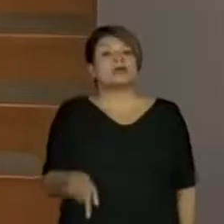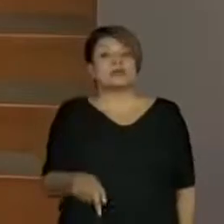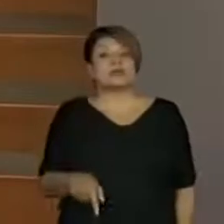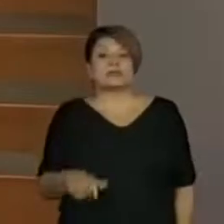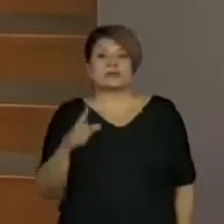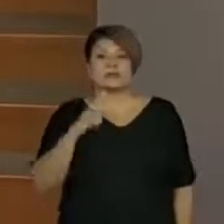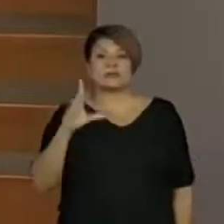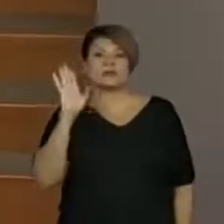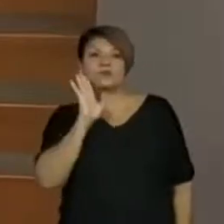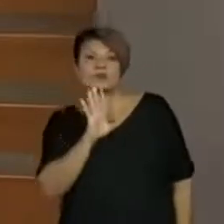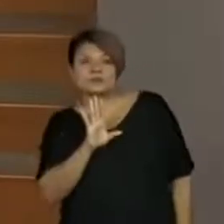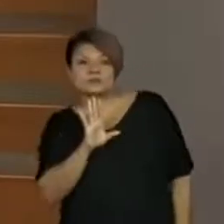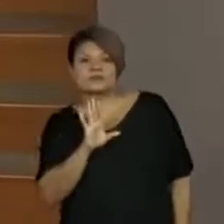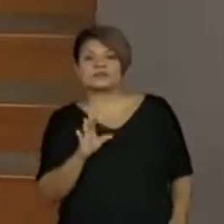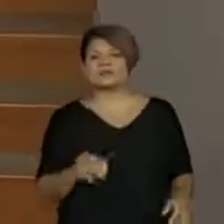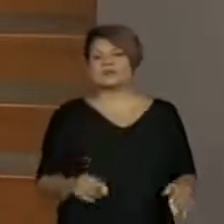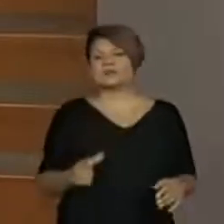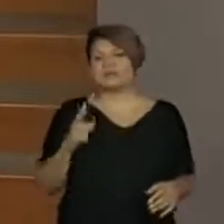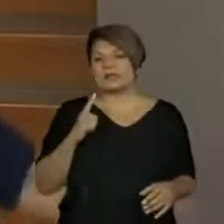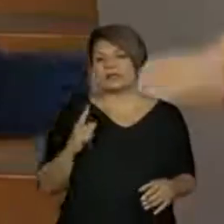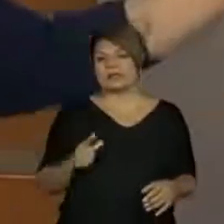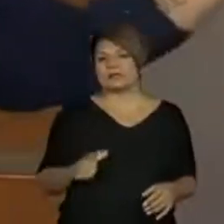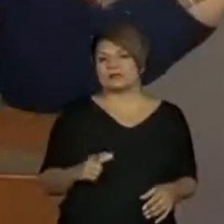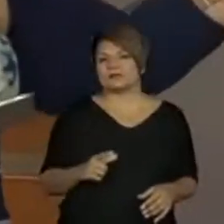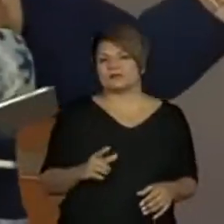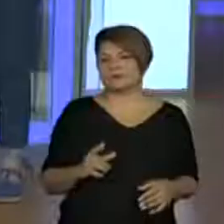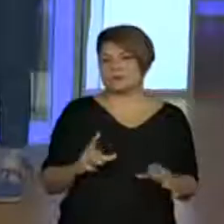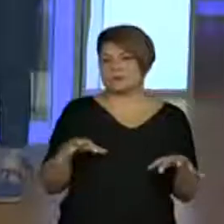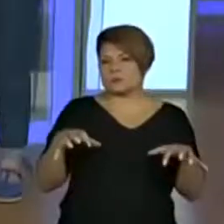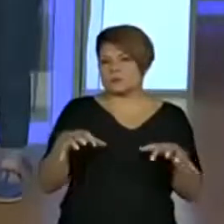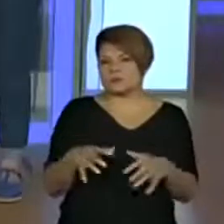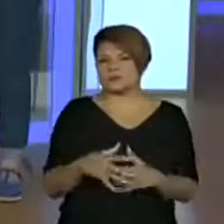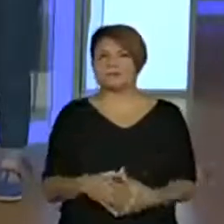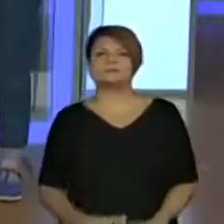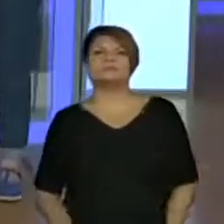bonzinho? Será que tem o vilão? Olha só.